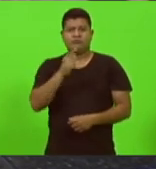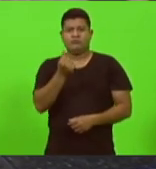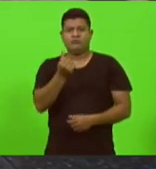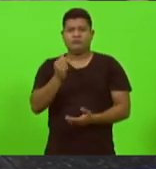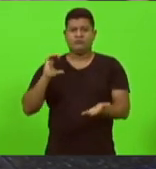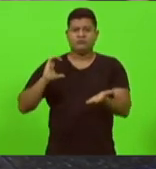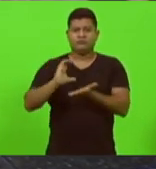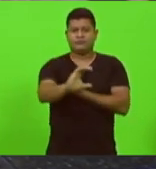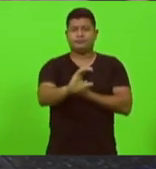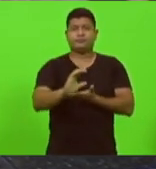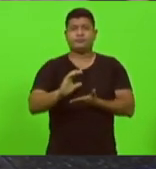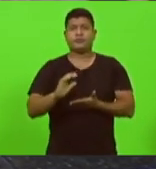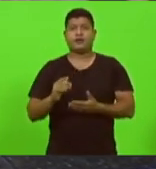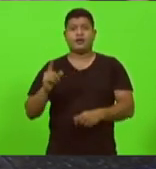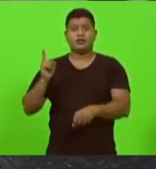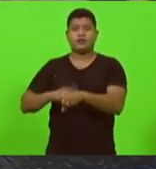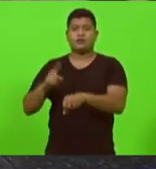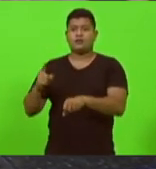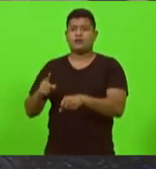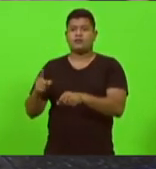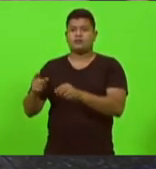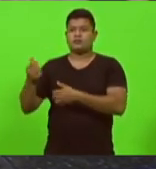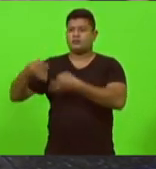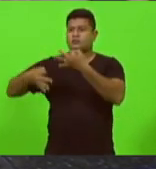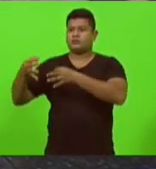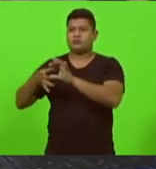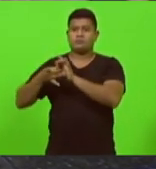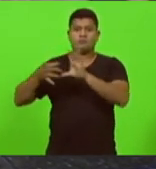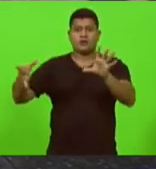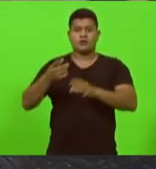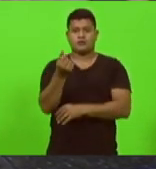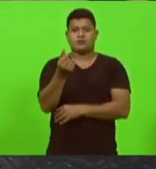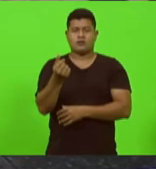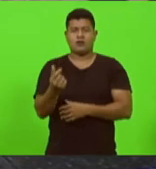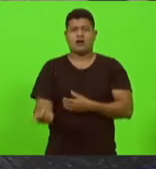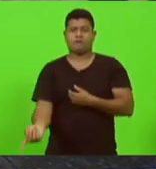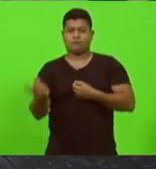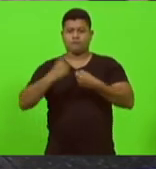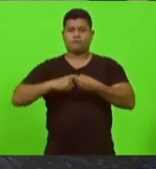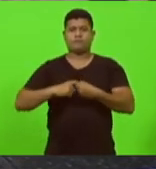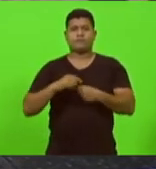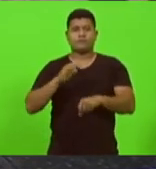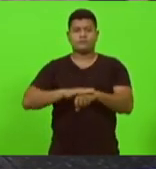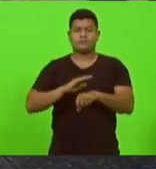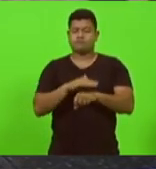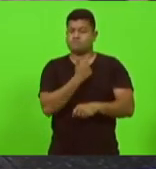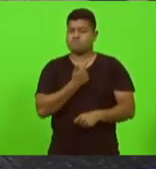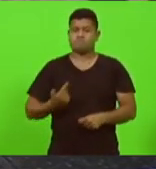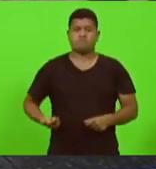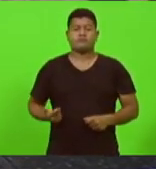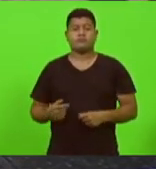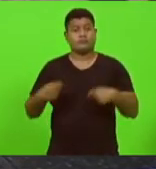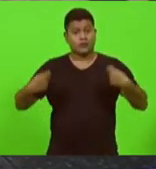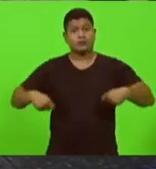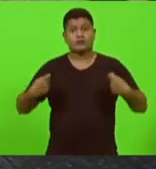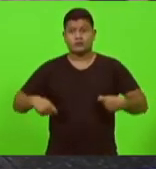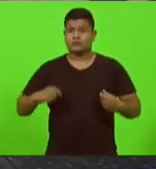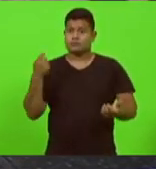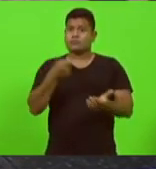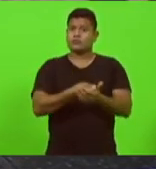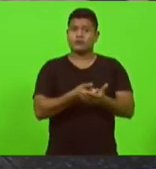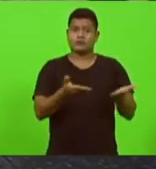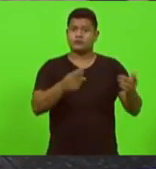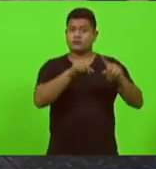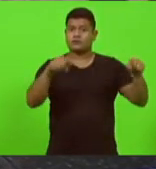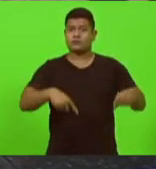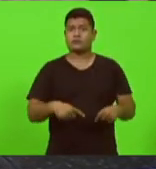quando sair esse dinheiro que está parado na justiça ressarcir se ressarcir alguma coisa precisa ser feita daqui a